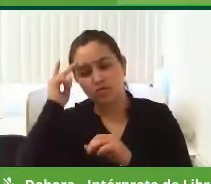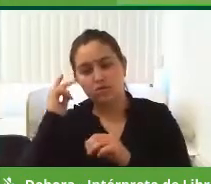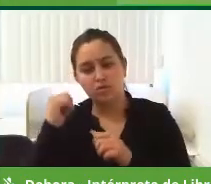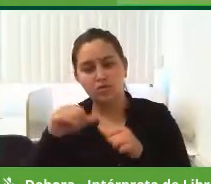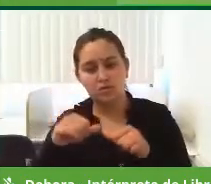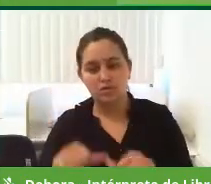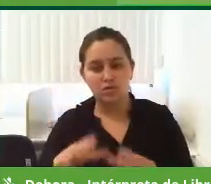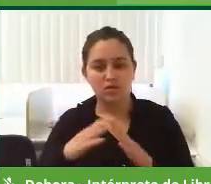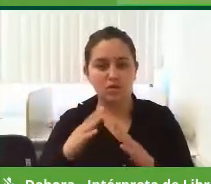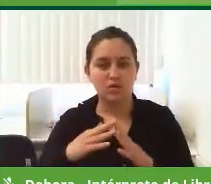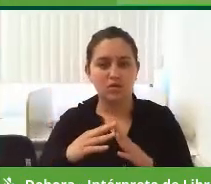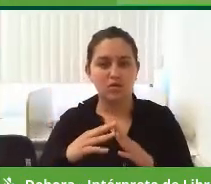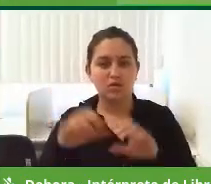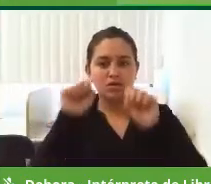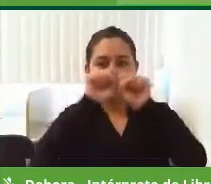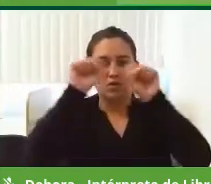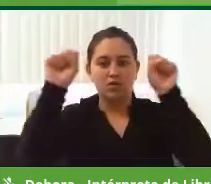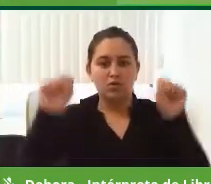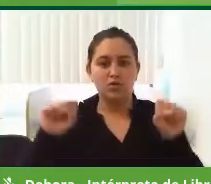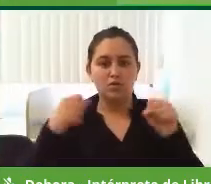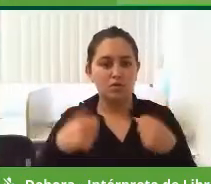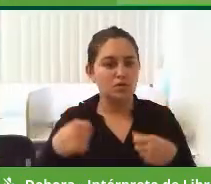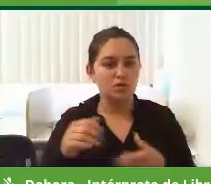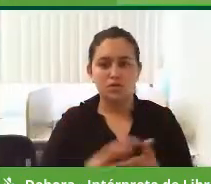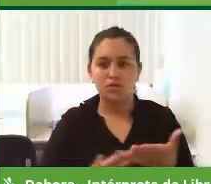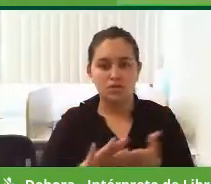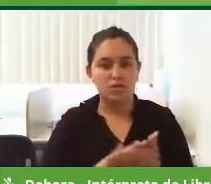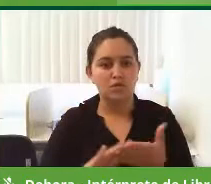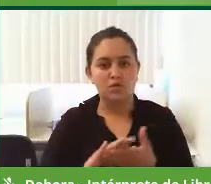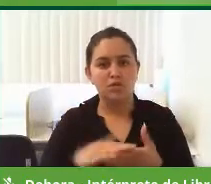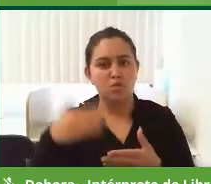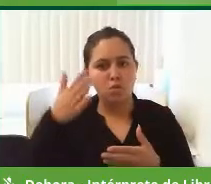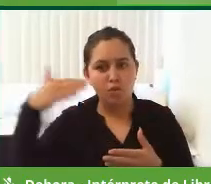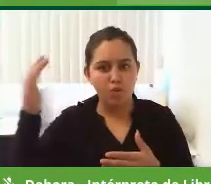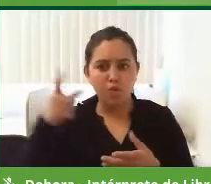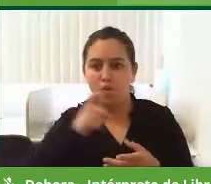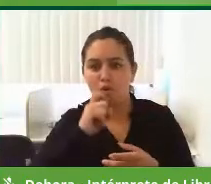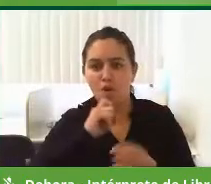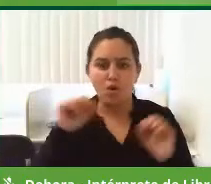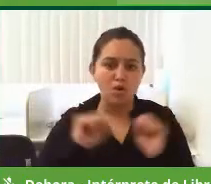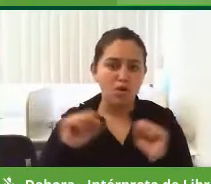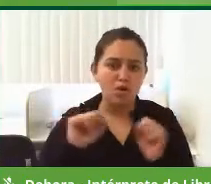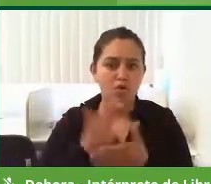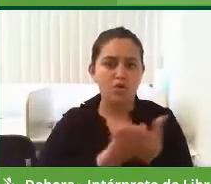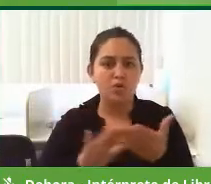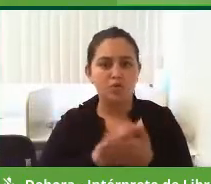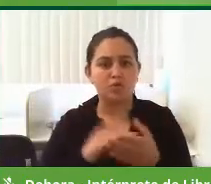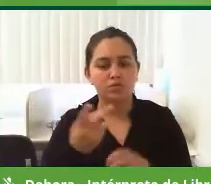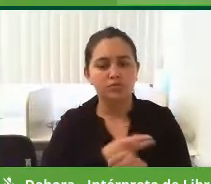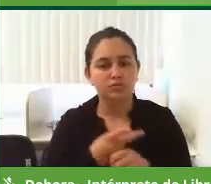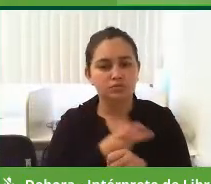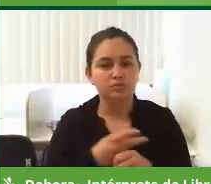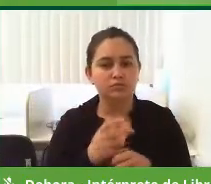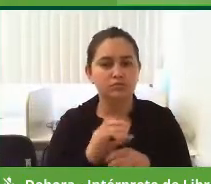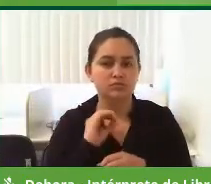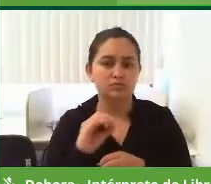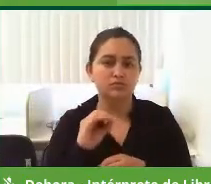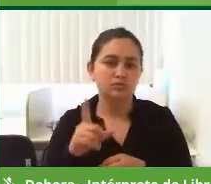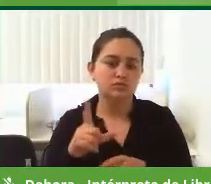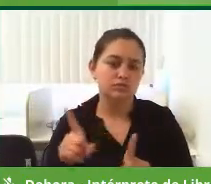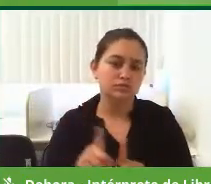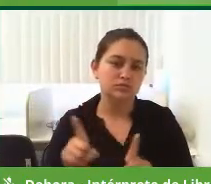marca, tipo assim, ele não precisa se expor ao vento, ao frio, por aí afora, para buscar a sua consulta. E também a gente